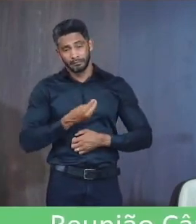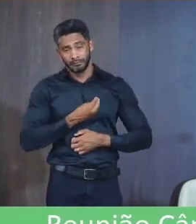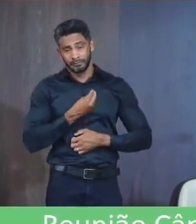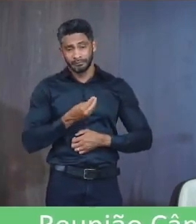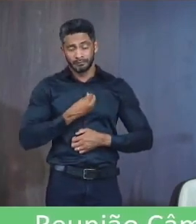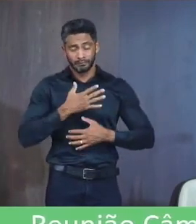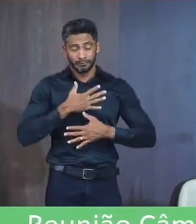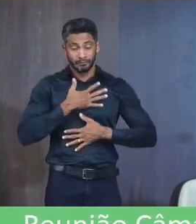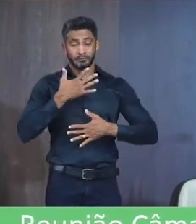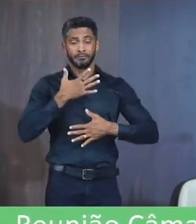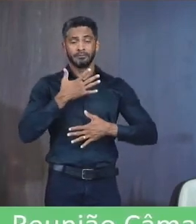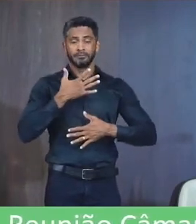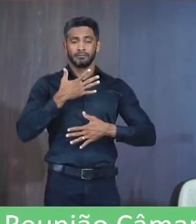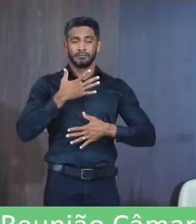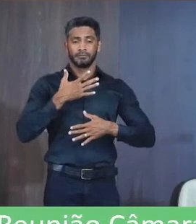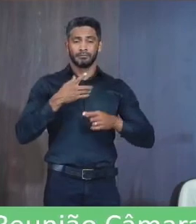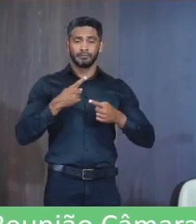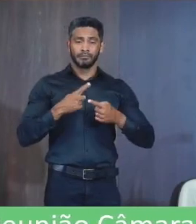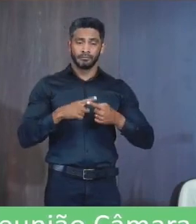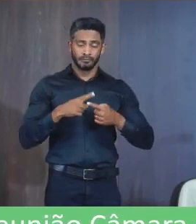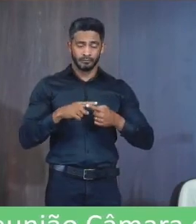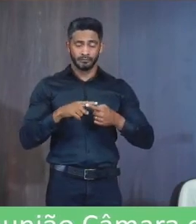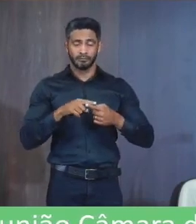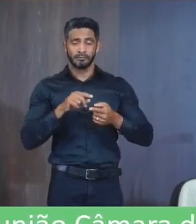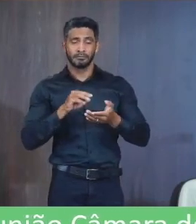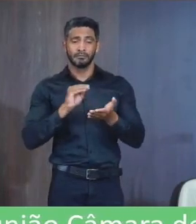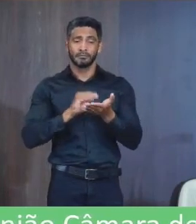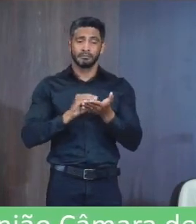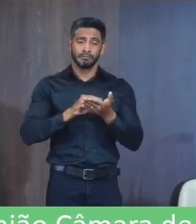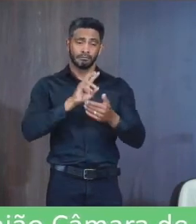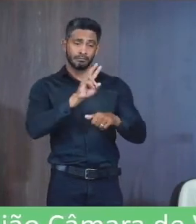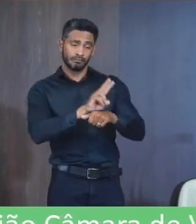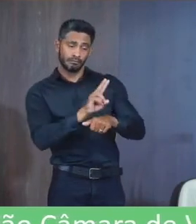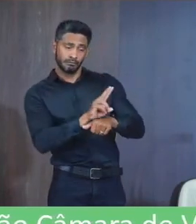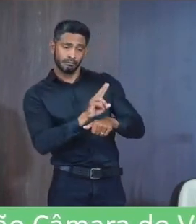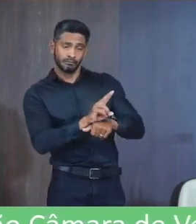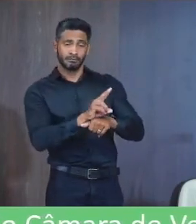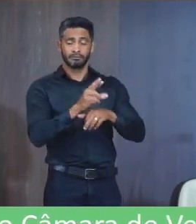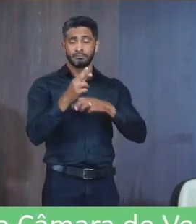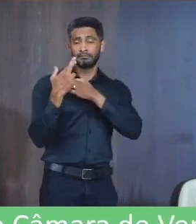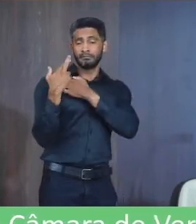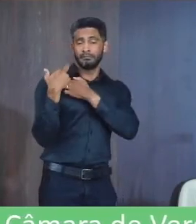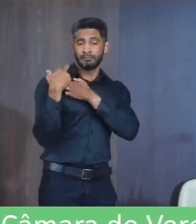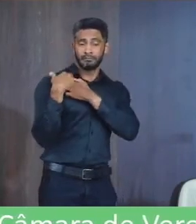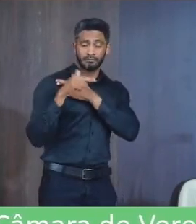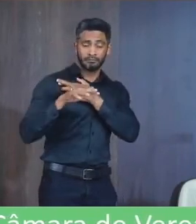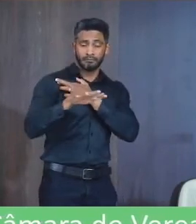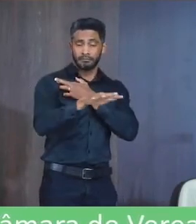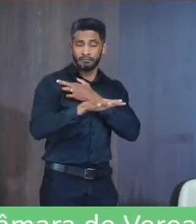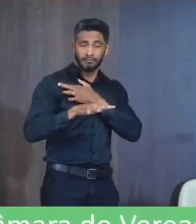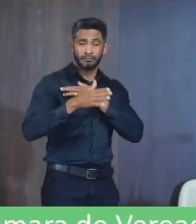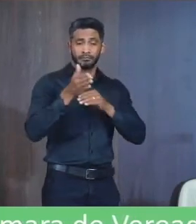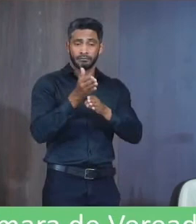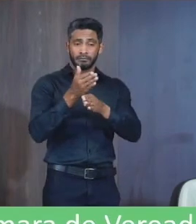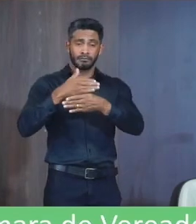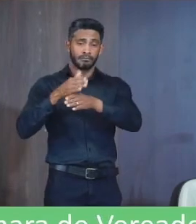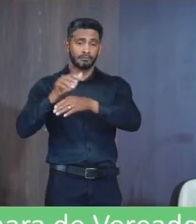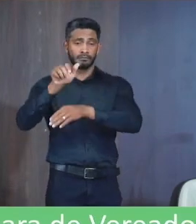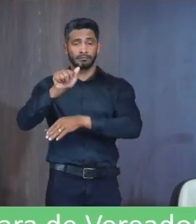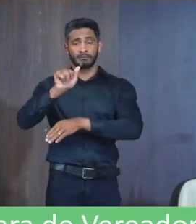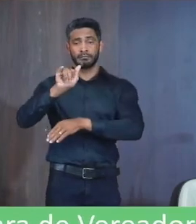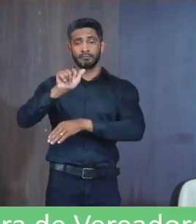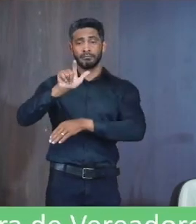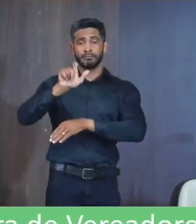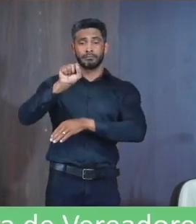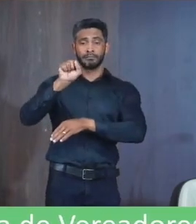Emocionais Em razão Do descuido Do prefeito E do responsável Do setor De obras A Ilso Que